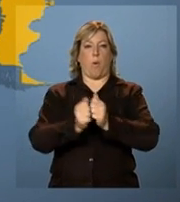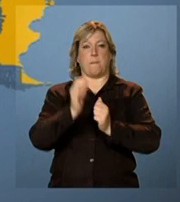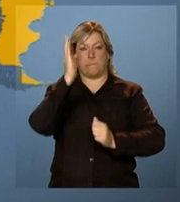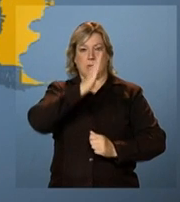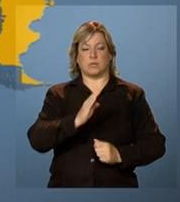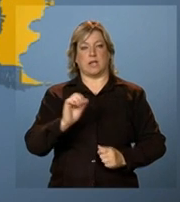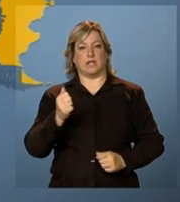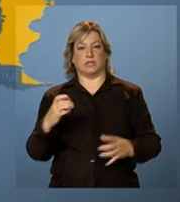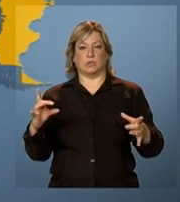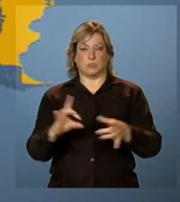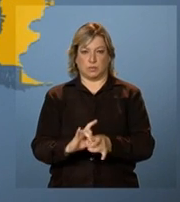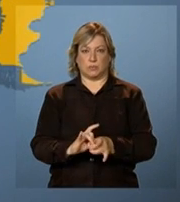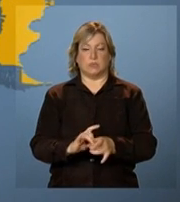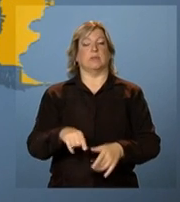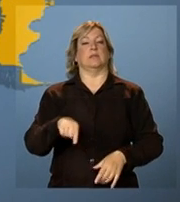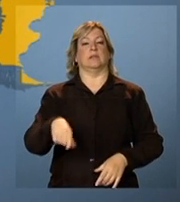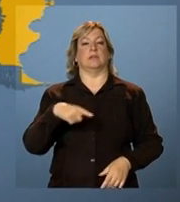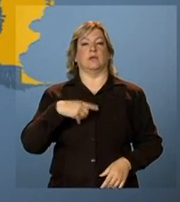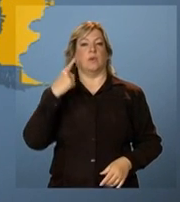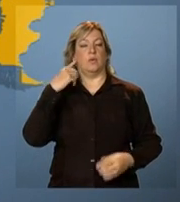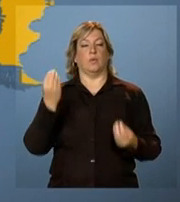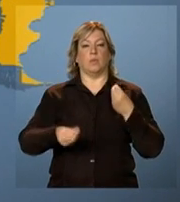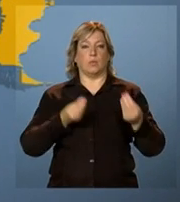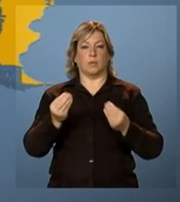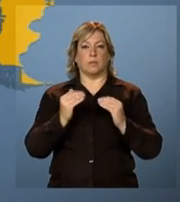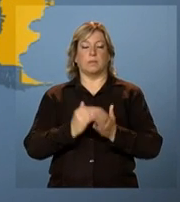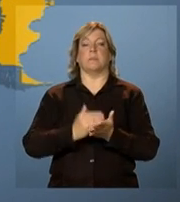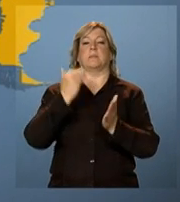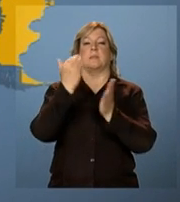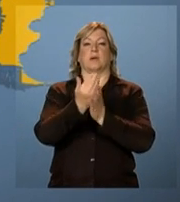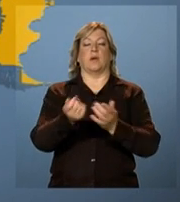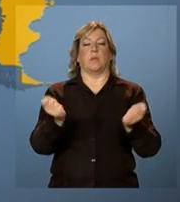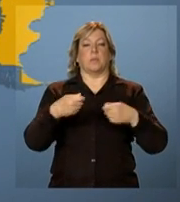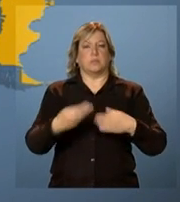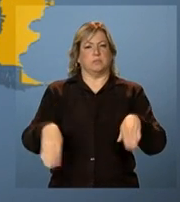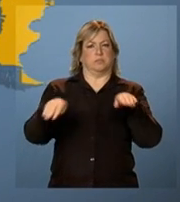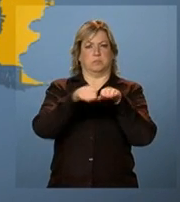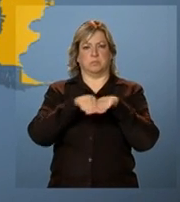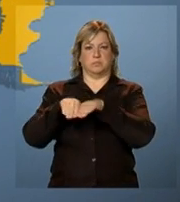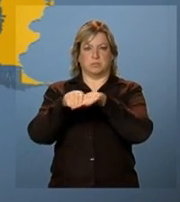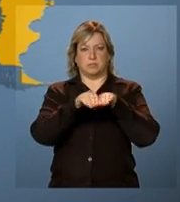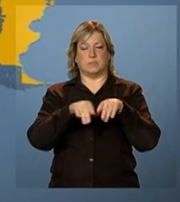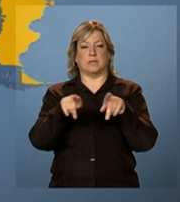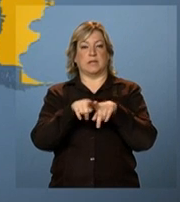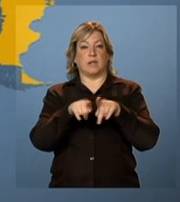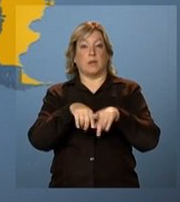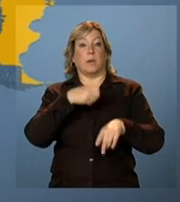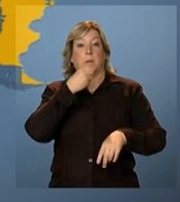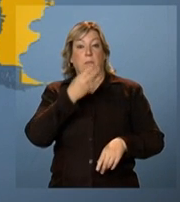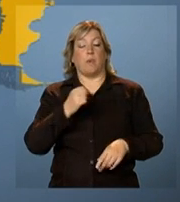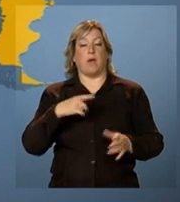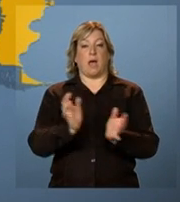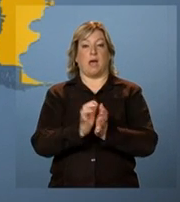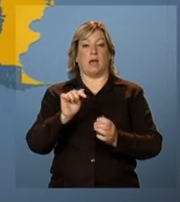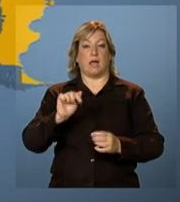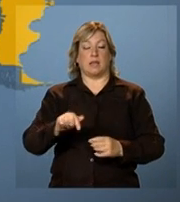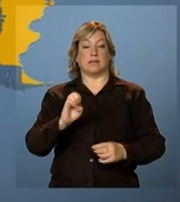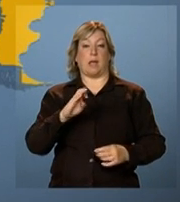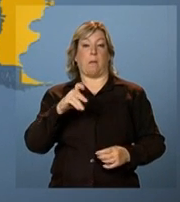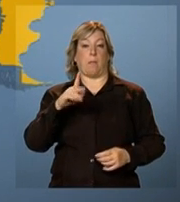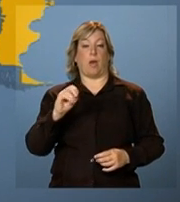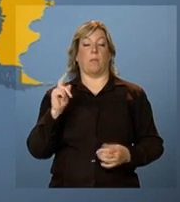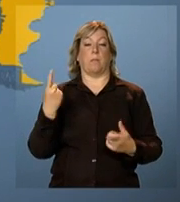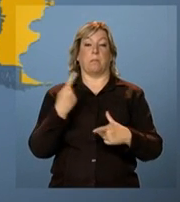dos dois países, é uma alternativa para aumentar a competitividade e a eficiência nessa época de crise